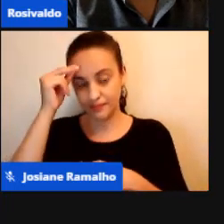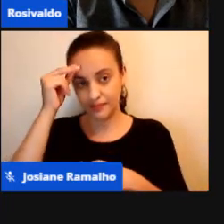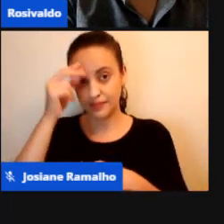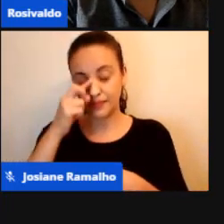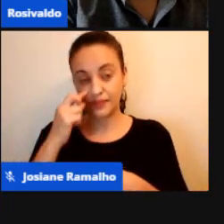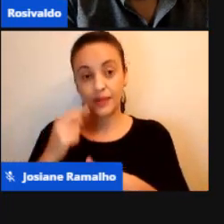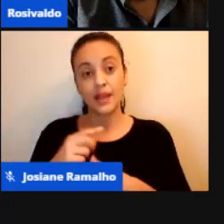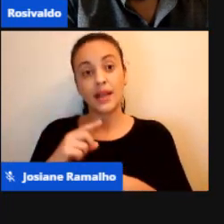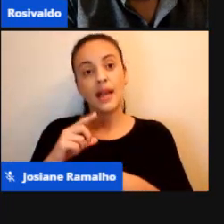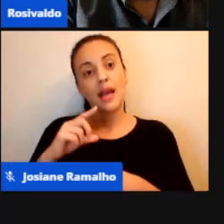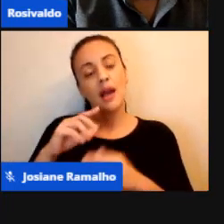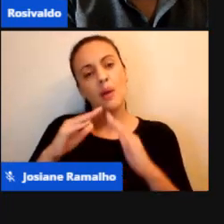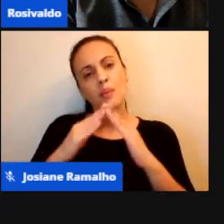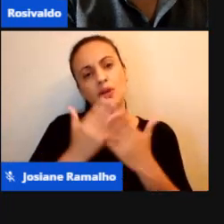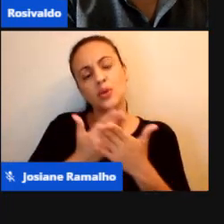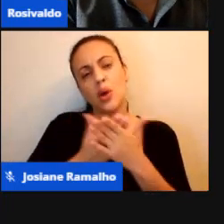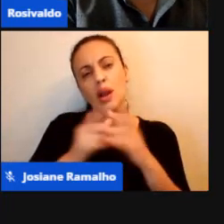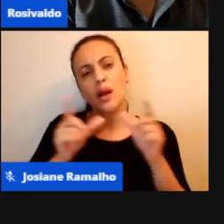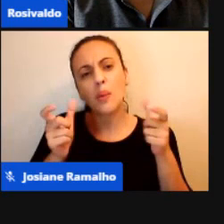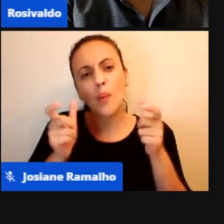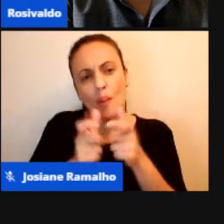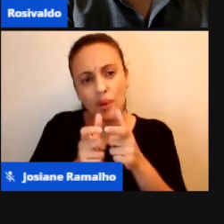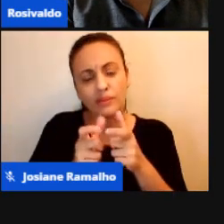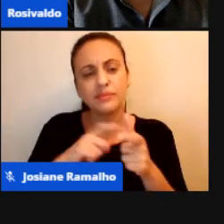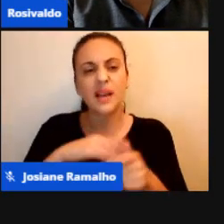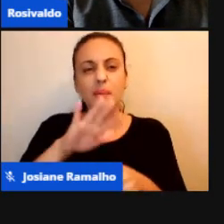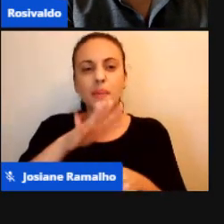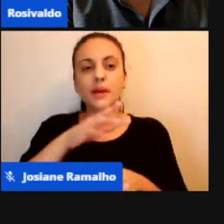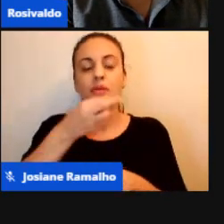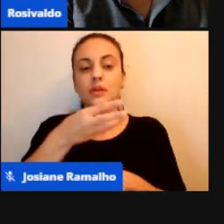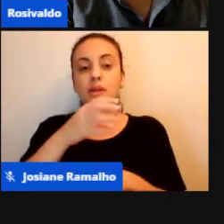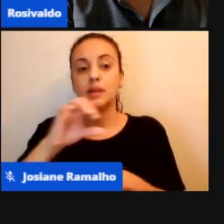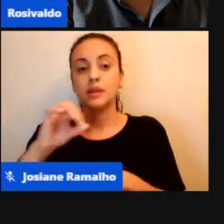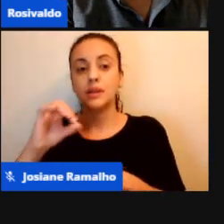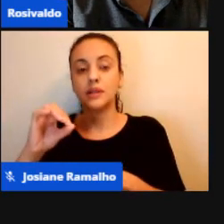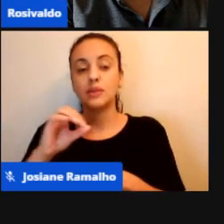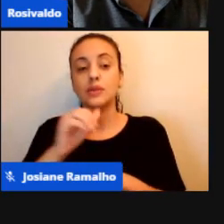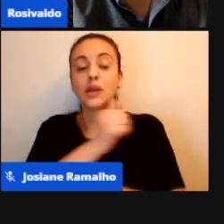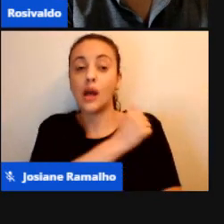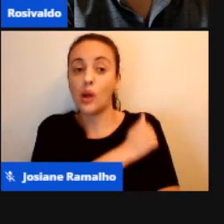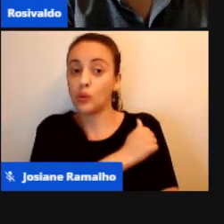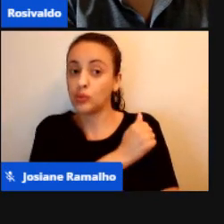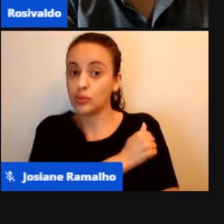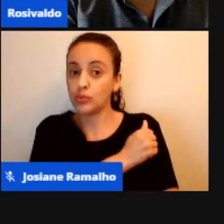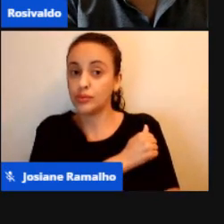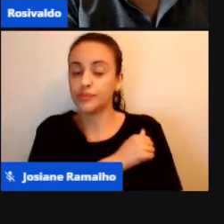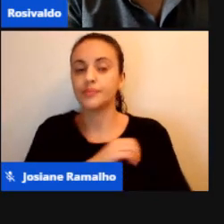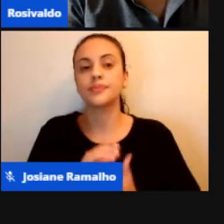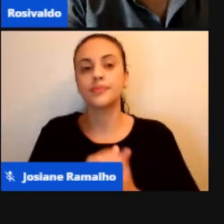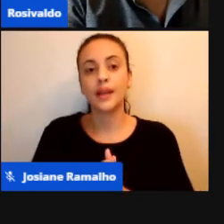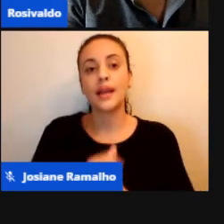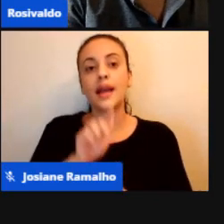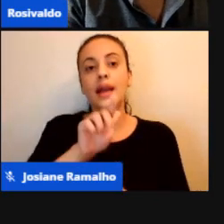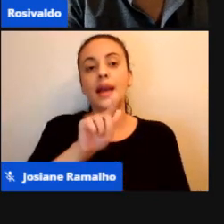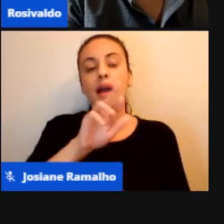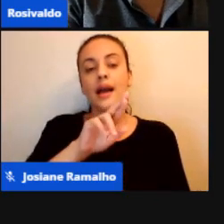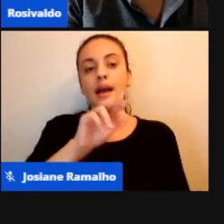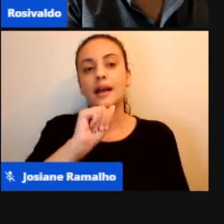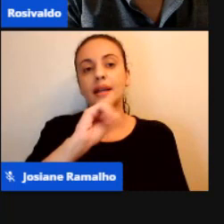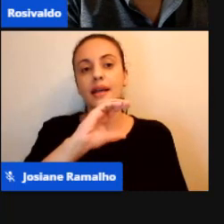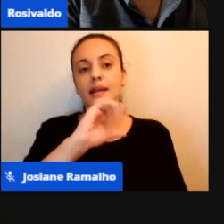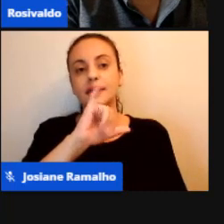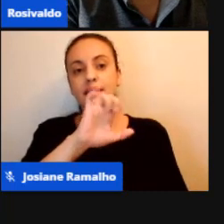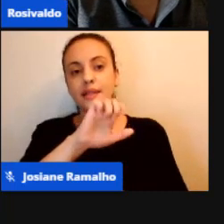escola pequena. E a Graciele e a Cristiane me convidaram para fazer